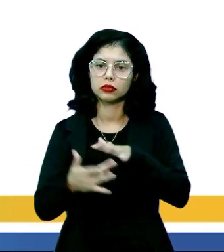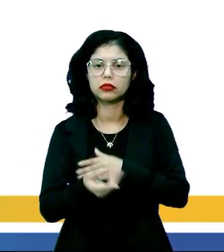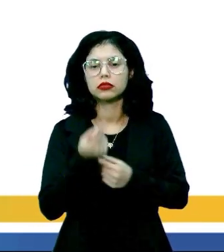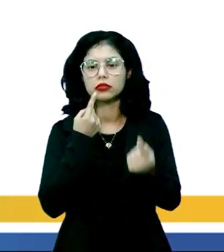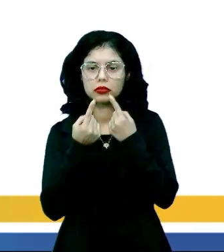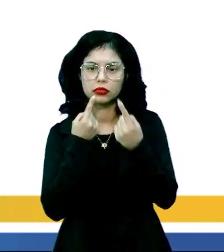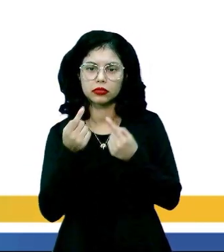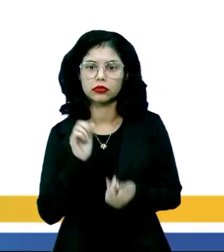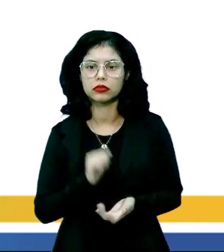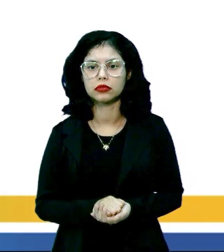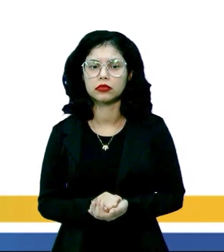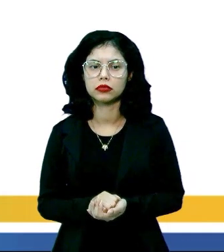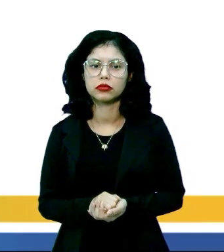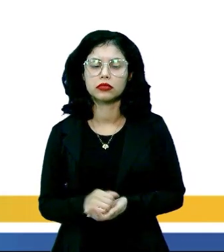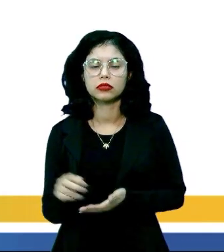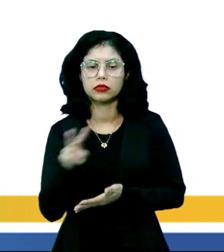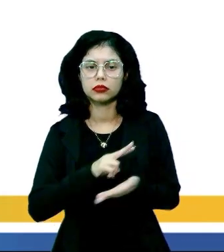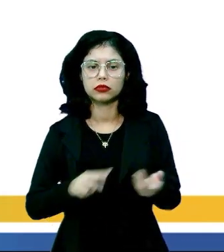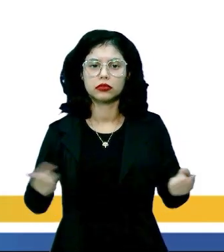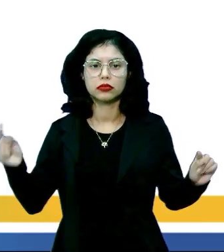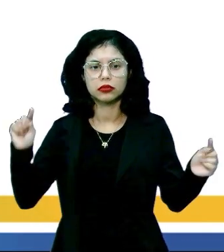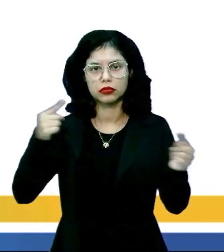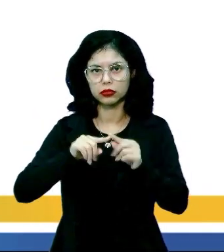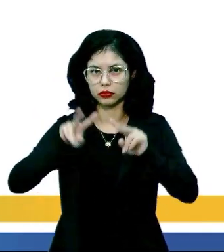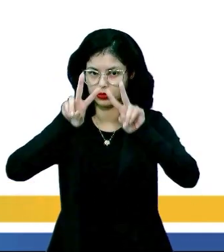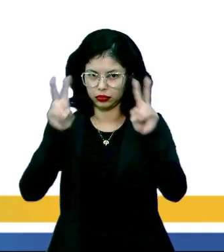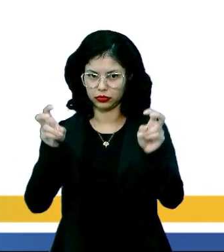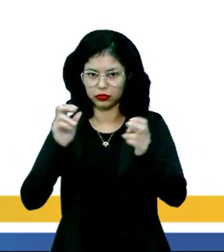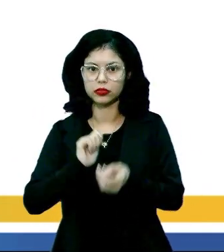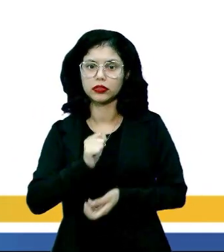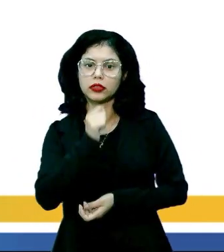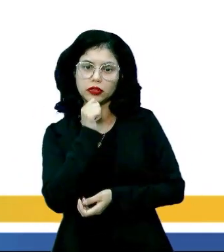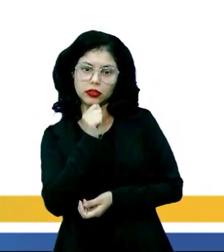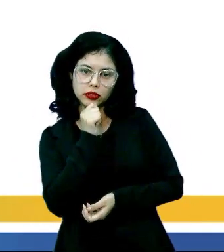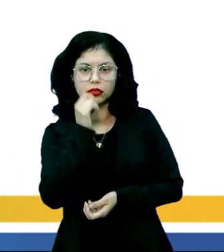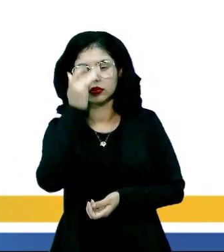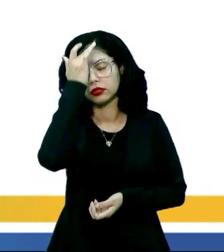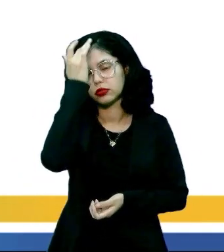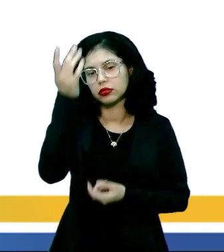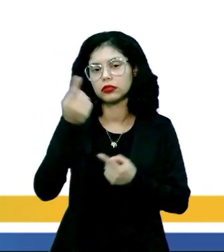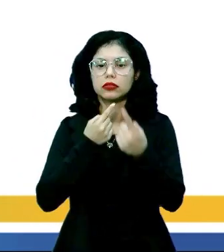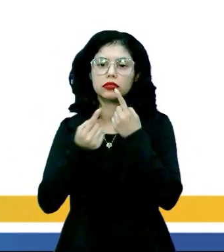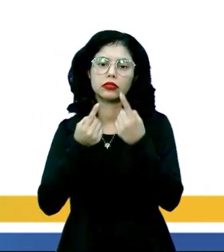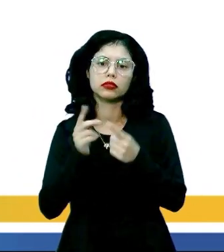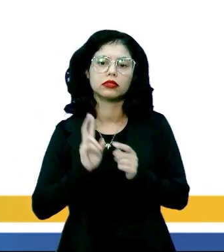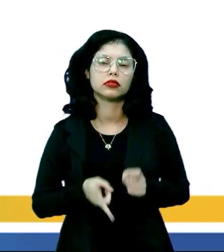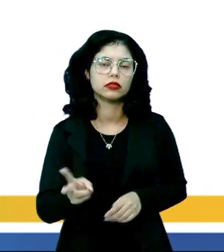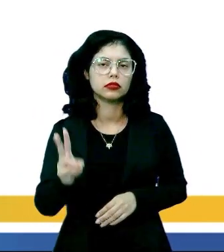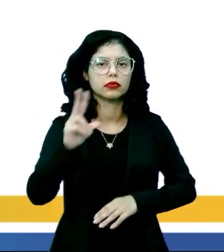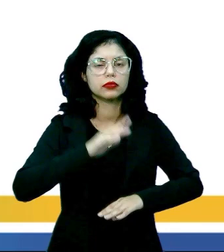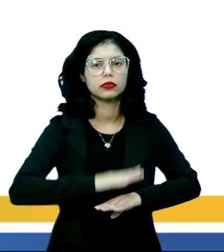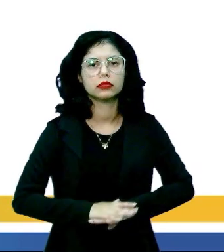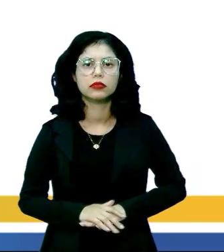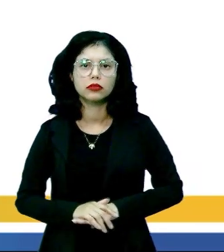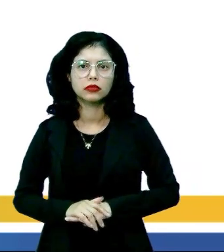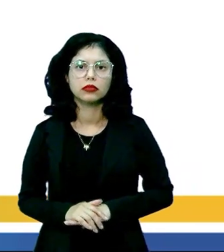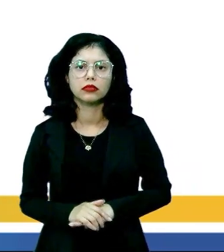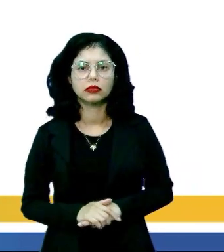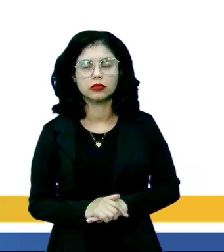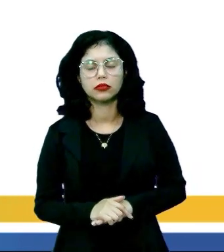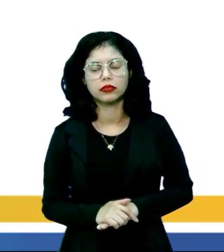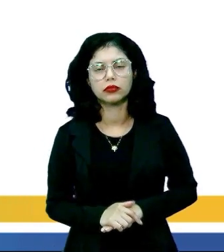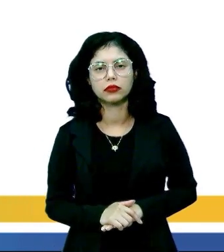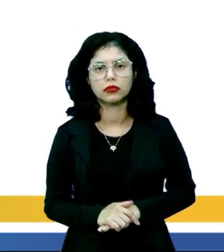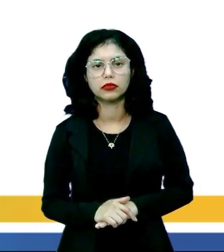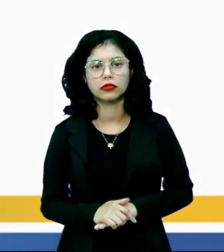dos meios de comunicação e deixa o leitor mais próximo do assunto, além de facilitar o diálogo constante